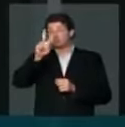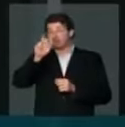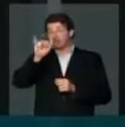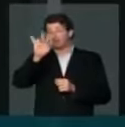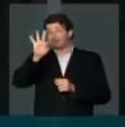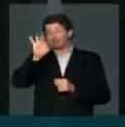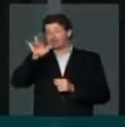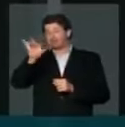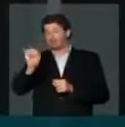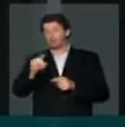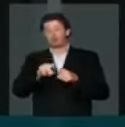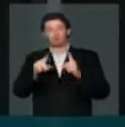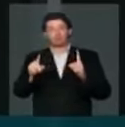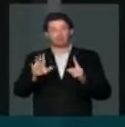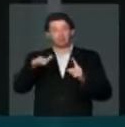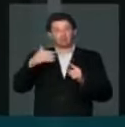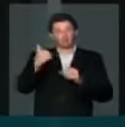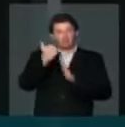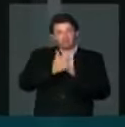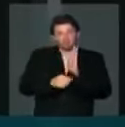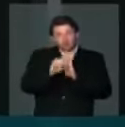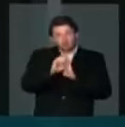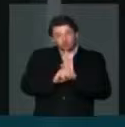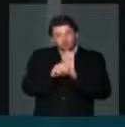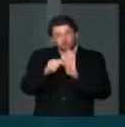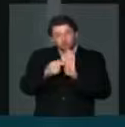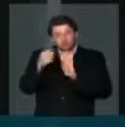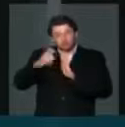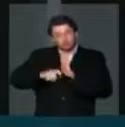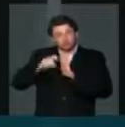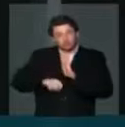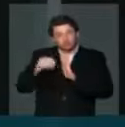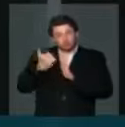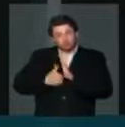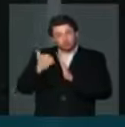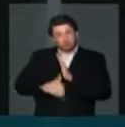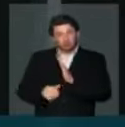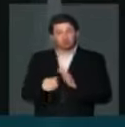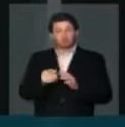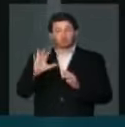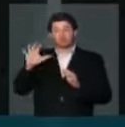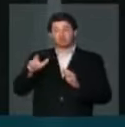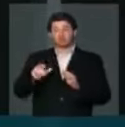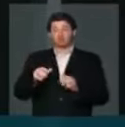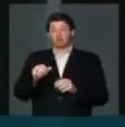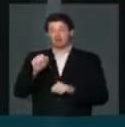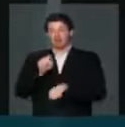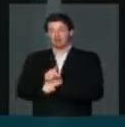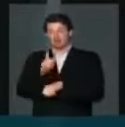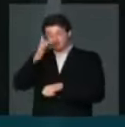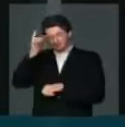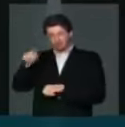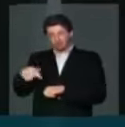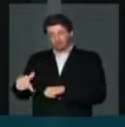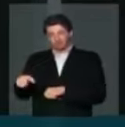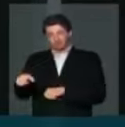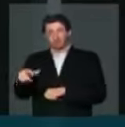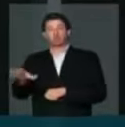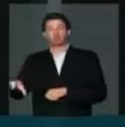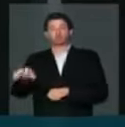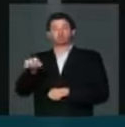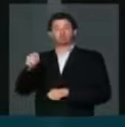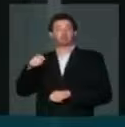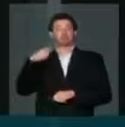Mas quando a gente faz isenções, nós tiramos dinheiro para pagar a aposentadoria para os trabalhadores.